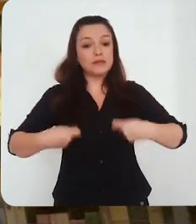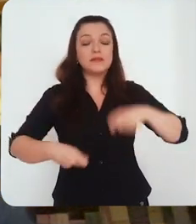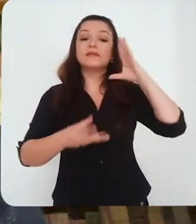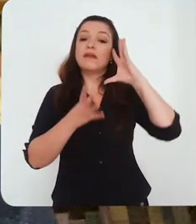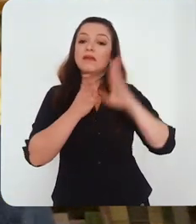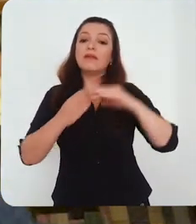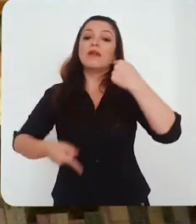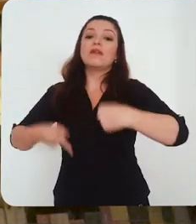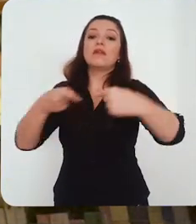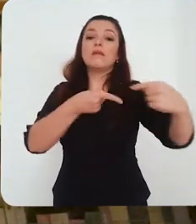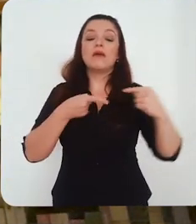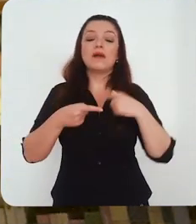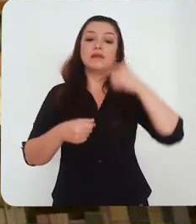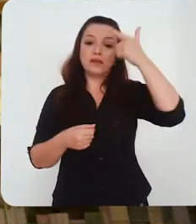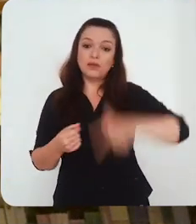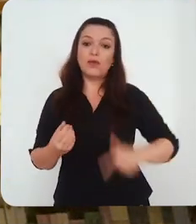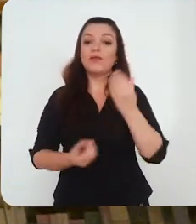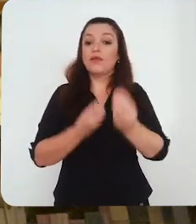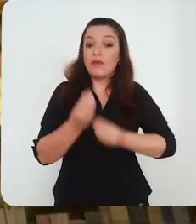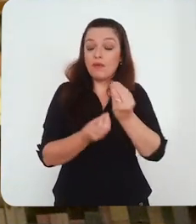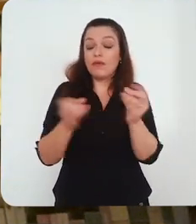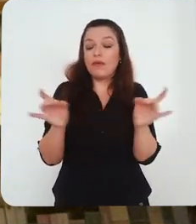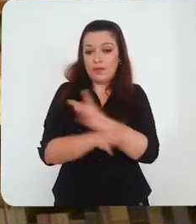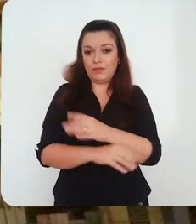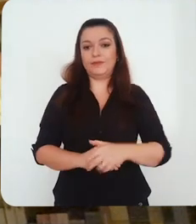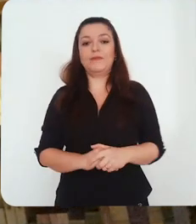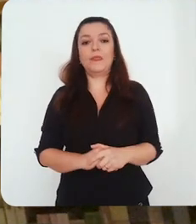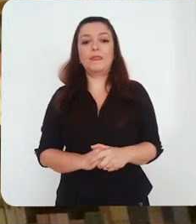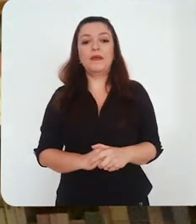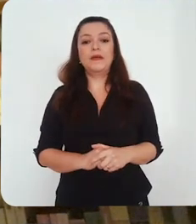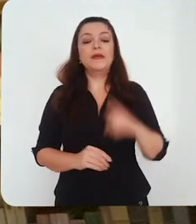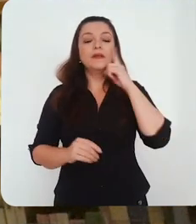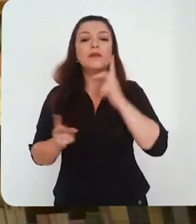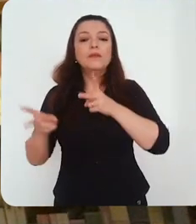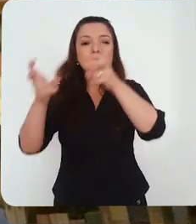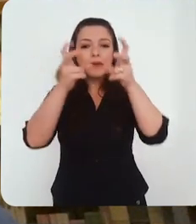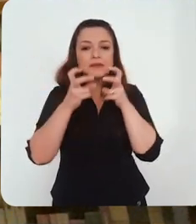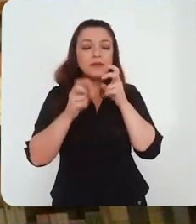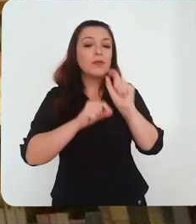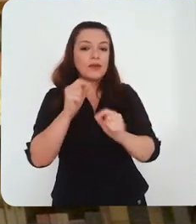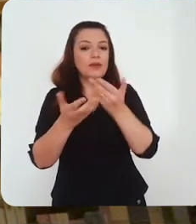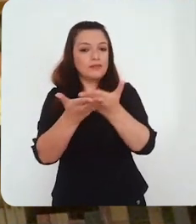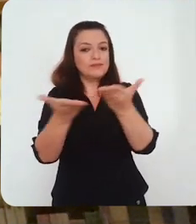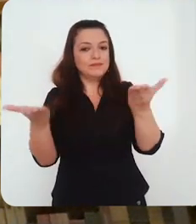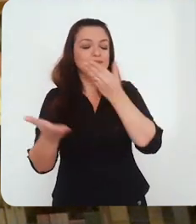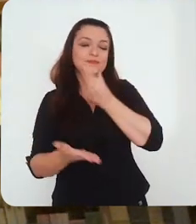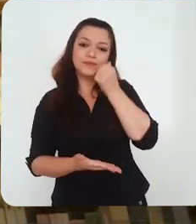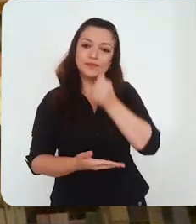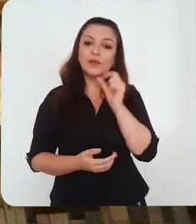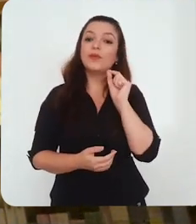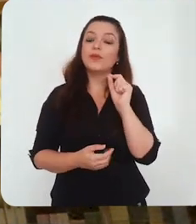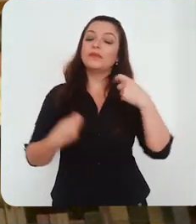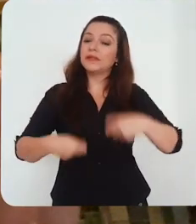precisa de um redirecionamento desse debate, e é exatamente isso que a nossa administração central quer fazer agora. Percebam, caros e caras,